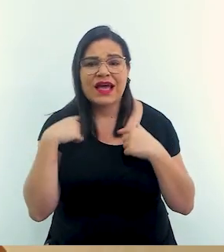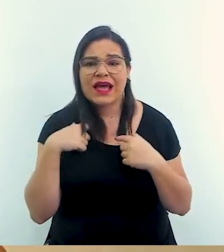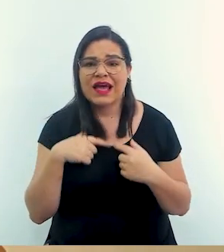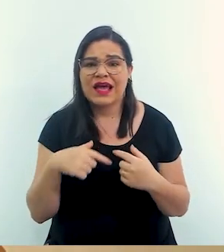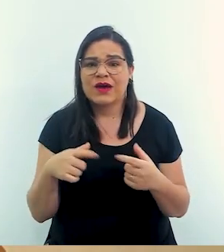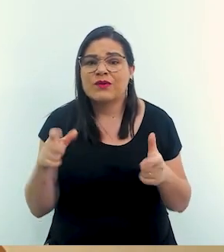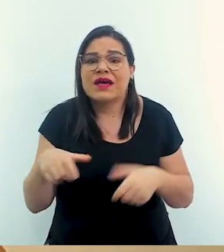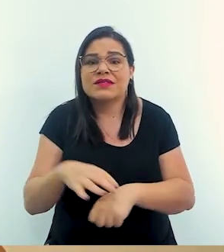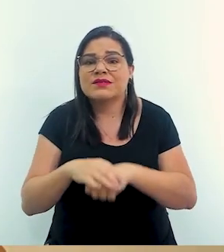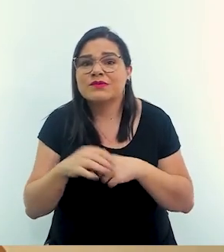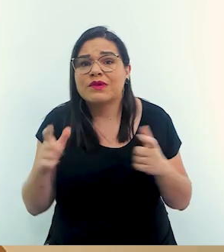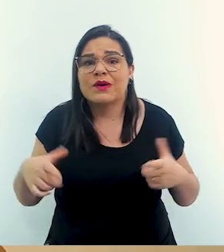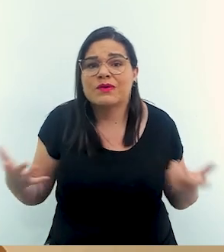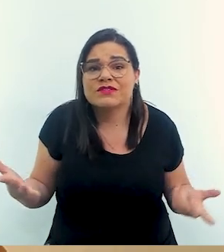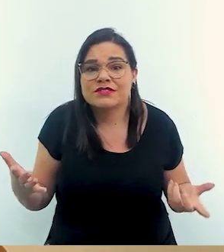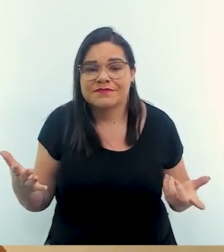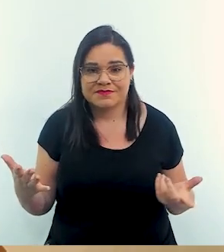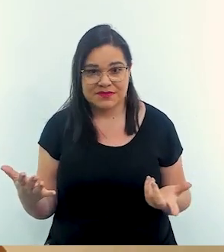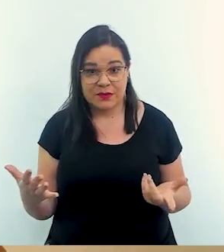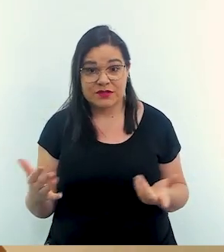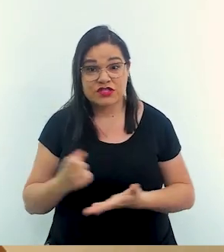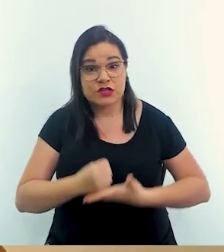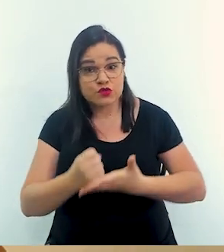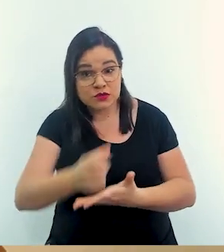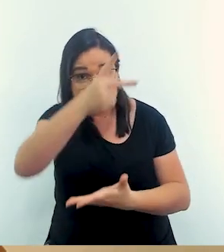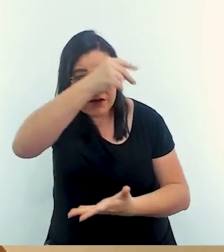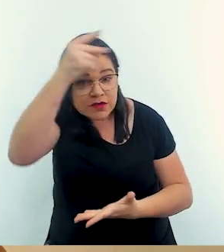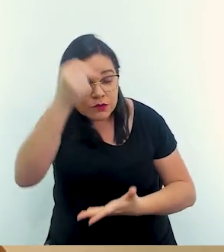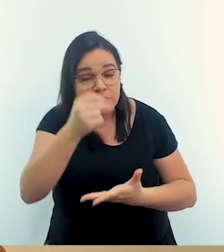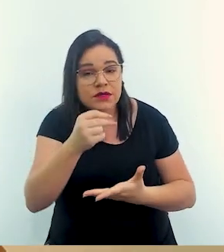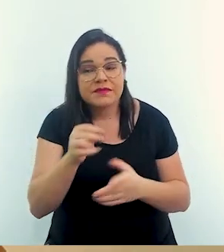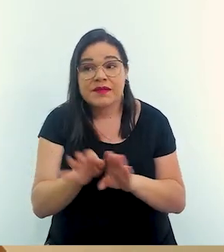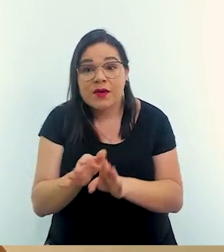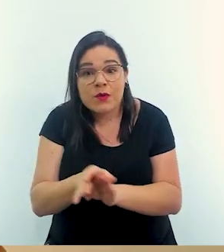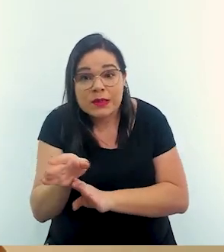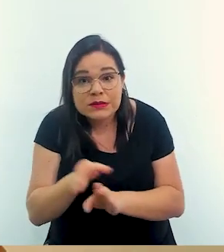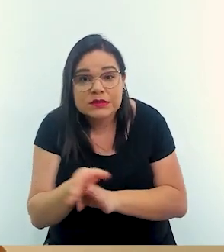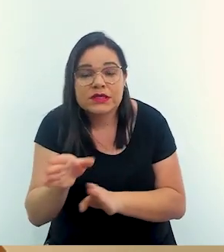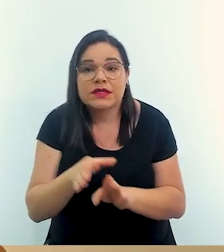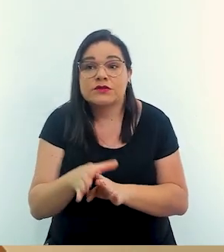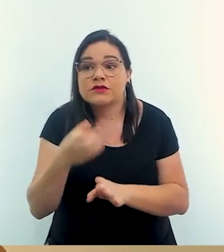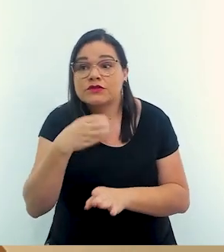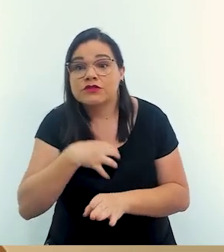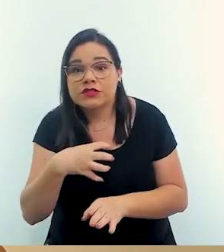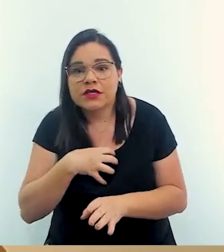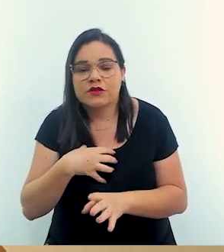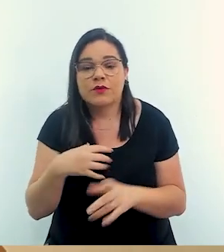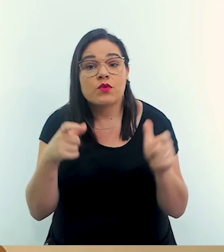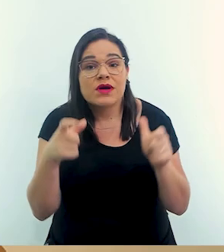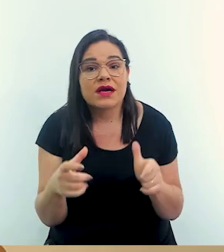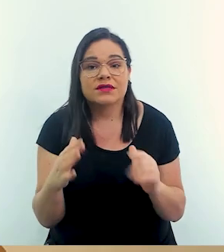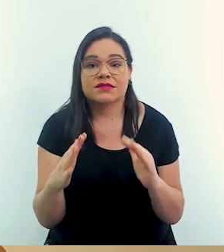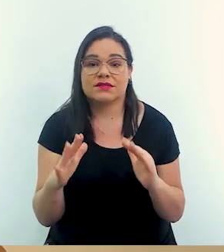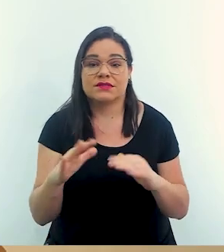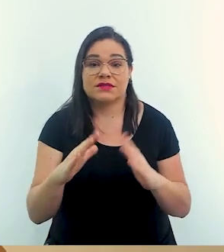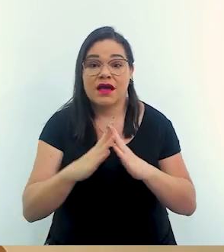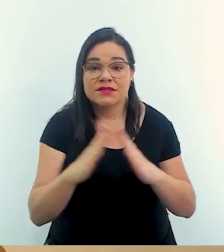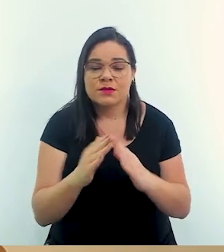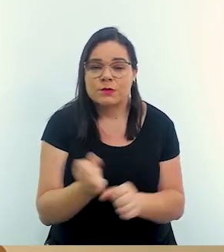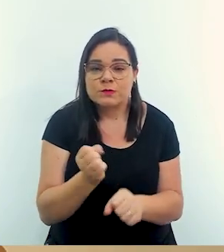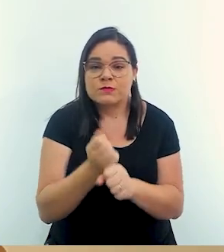é o local seguro fazendo esse mapeamento de risco e até mesmo orientando assessorando da melhor maneira possível como